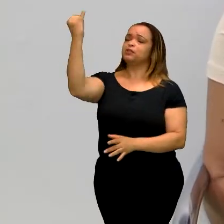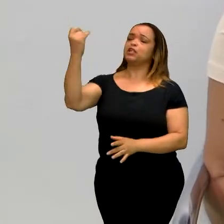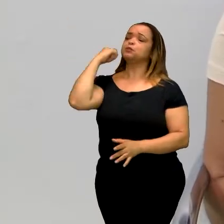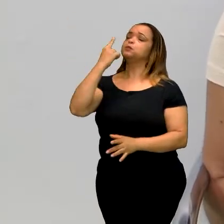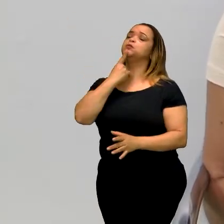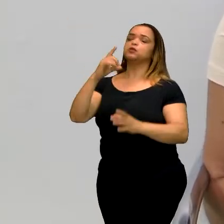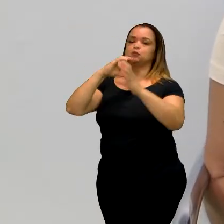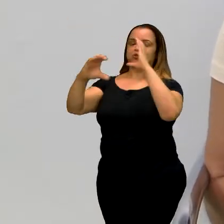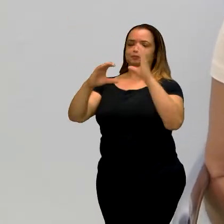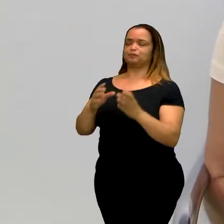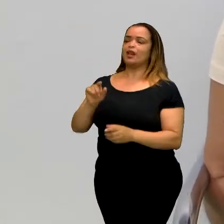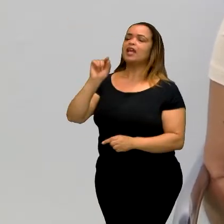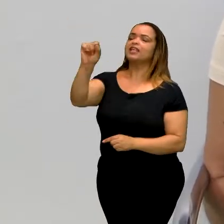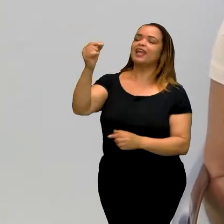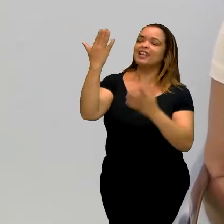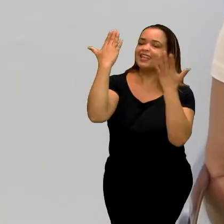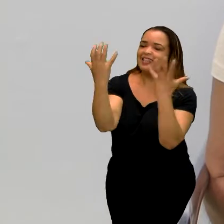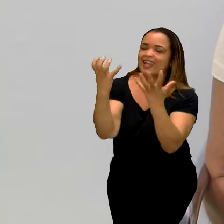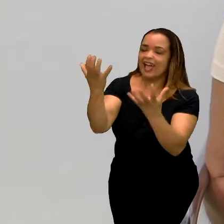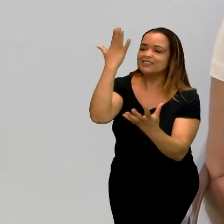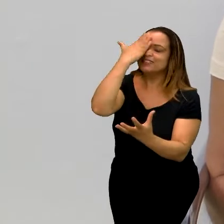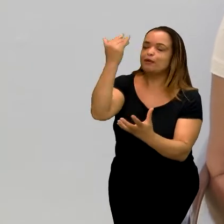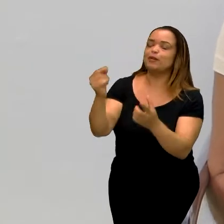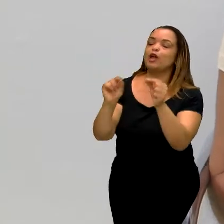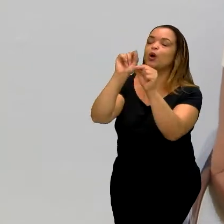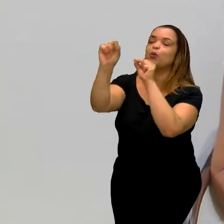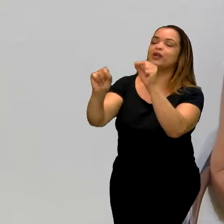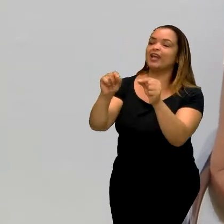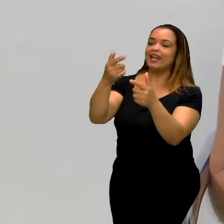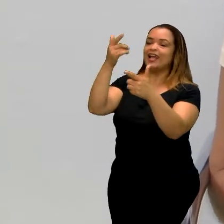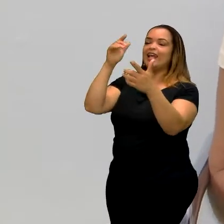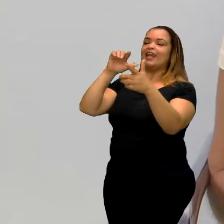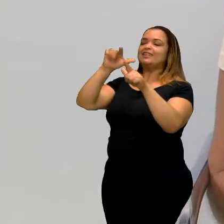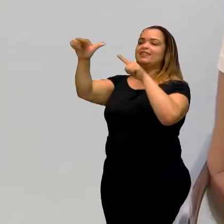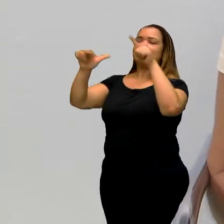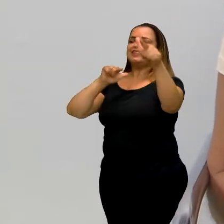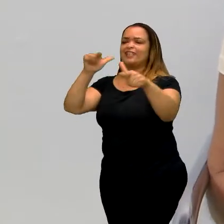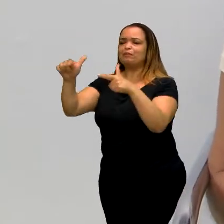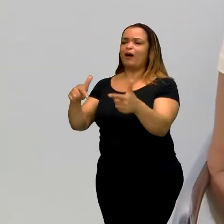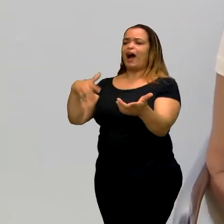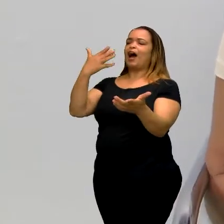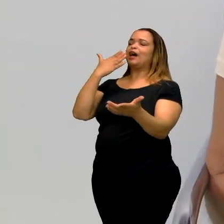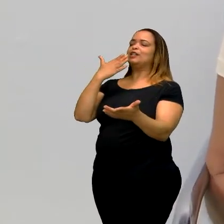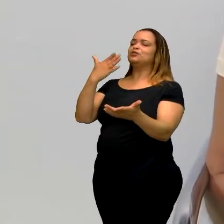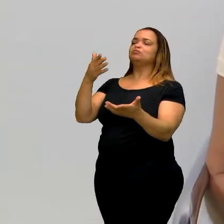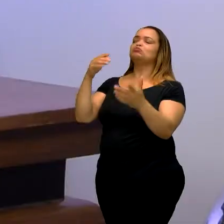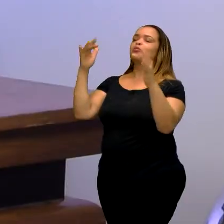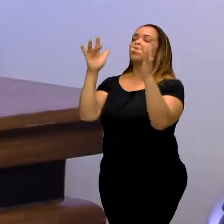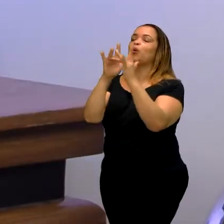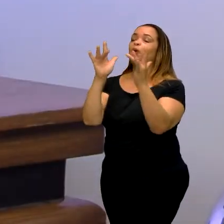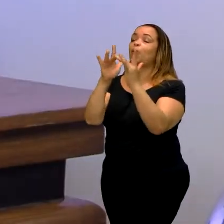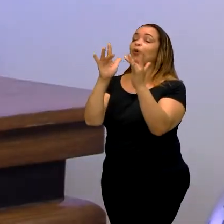saber mais sobre o seu trabalho, sobre você, te contatar, qual é o contato?